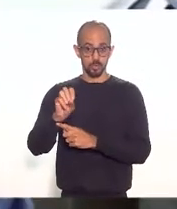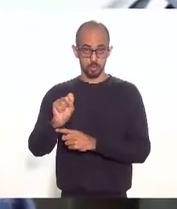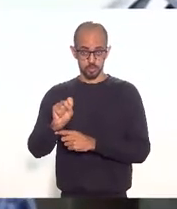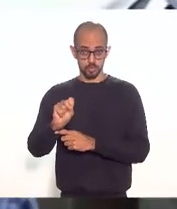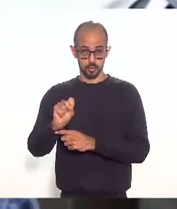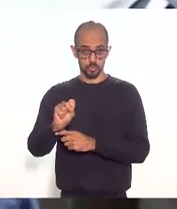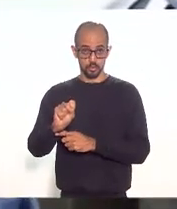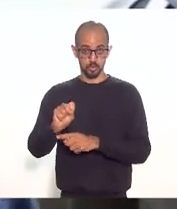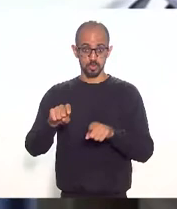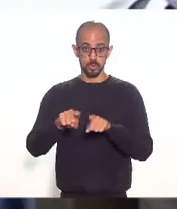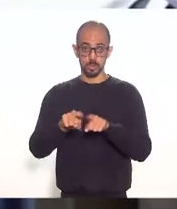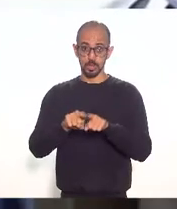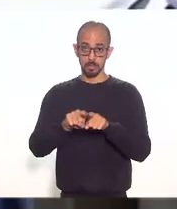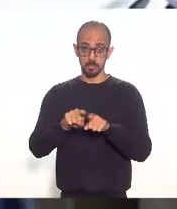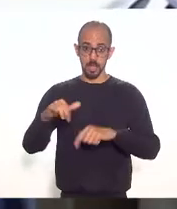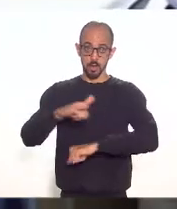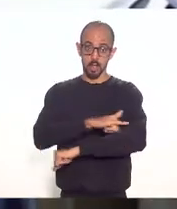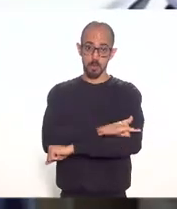Galeão